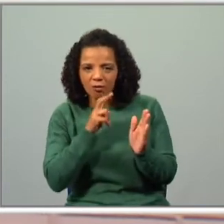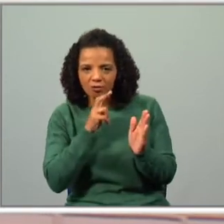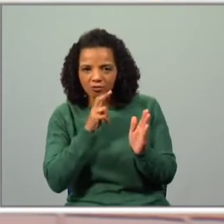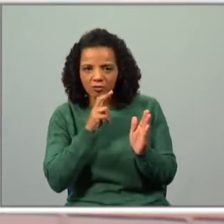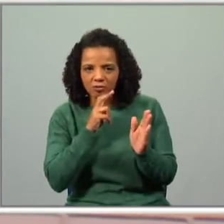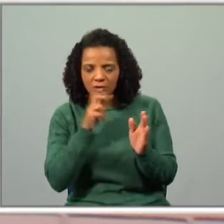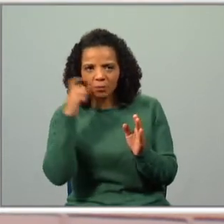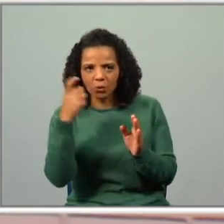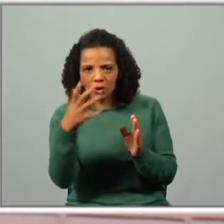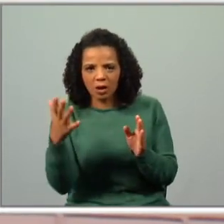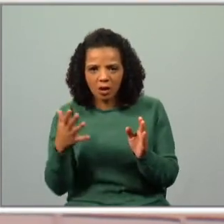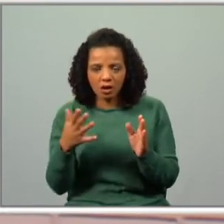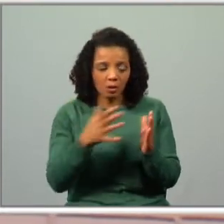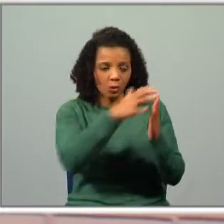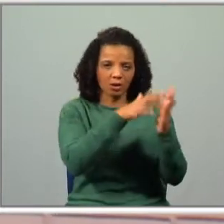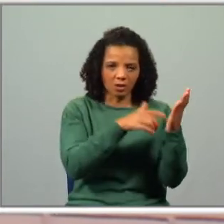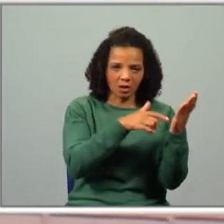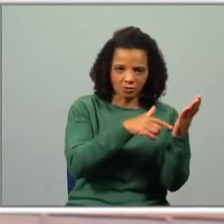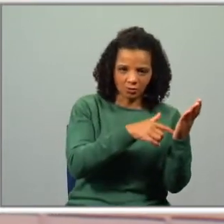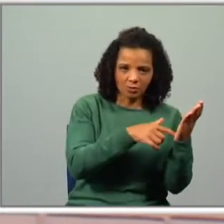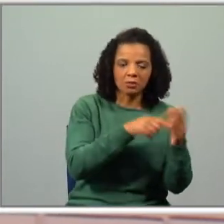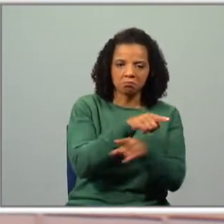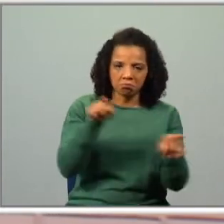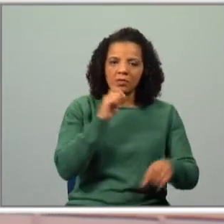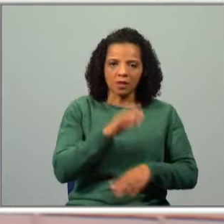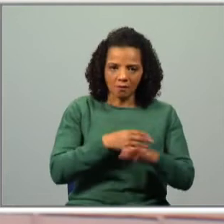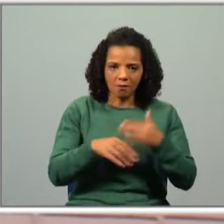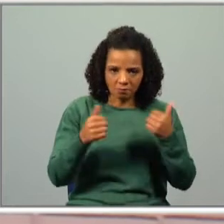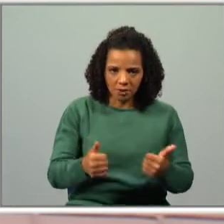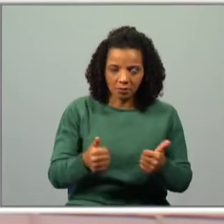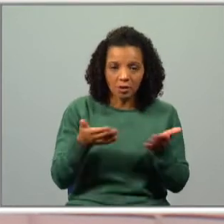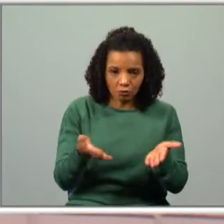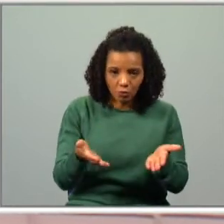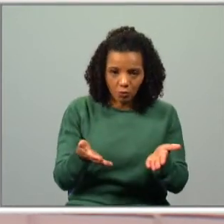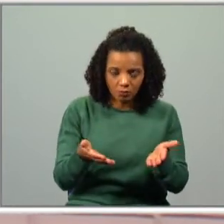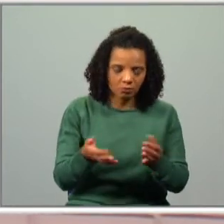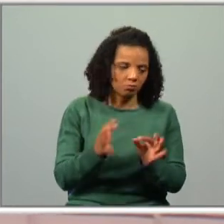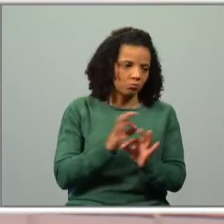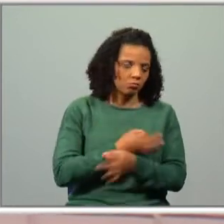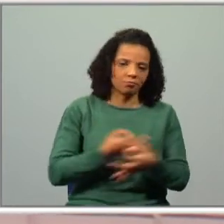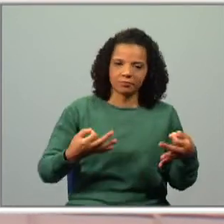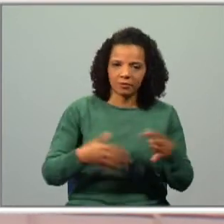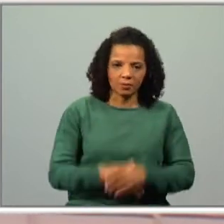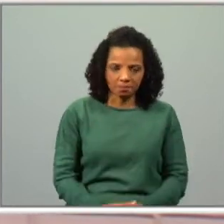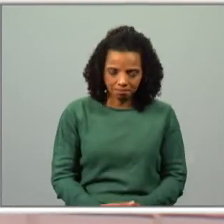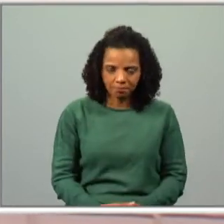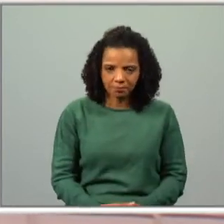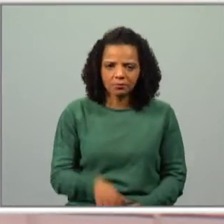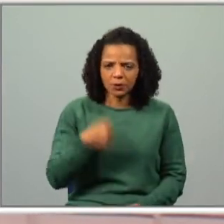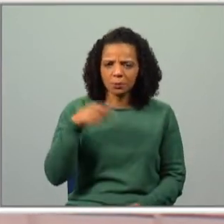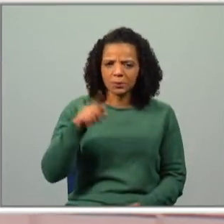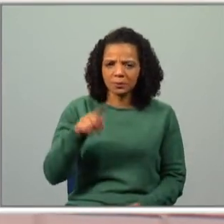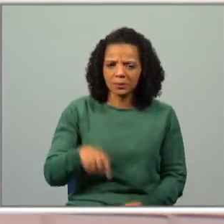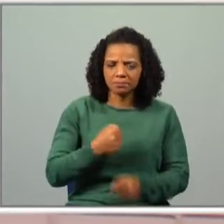texto? Conseguem aplicar bem? Ajudou? Excelente. Então vou trazer mais vezes